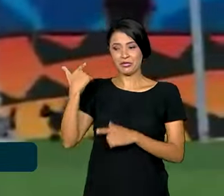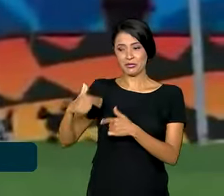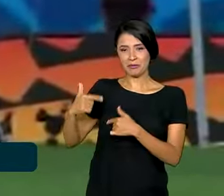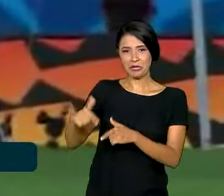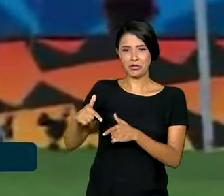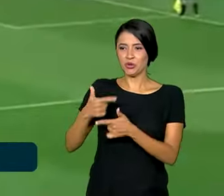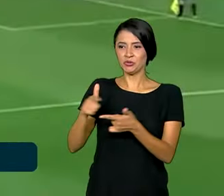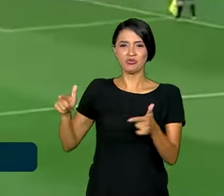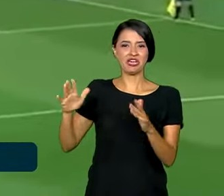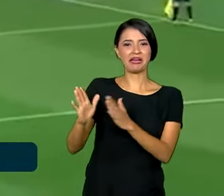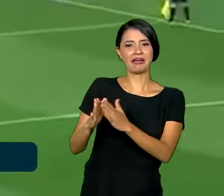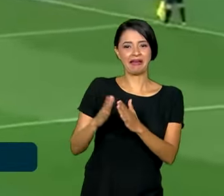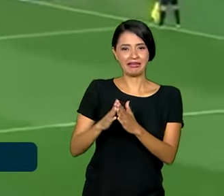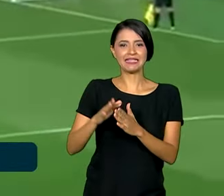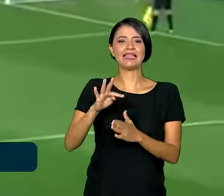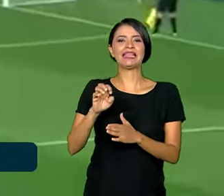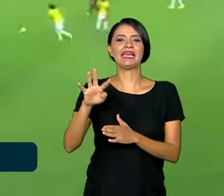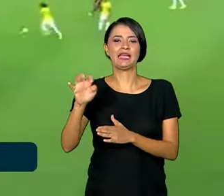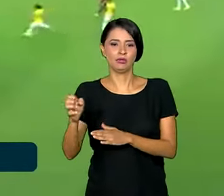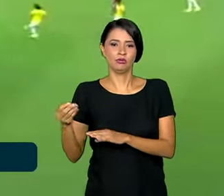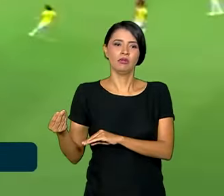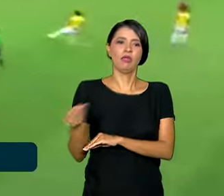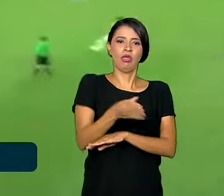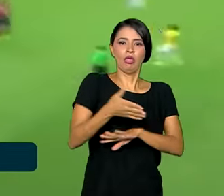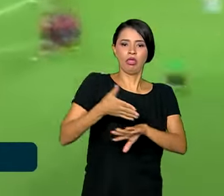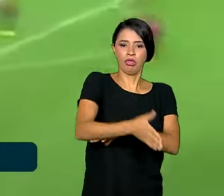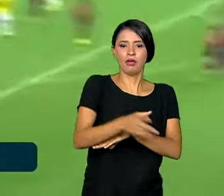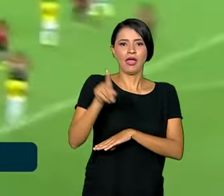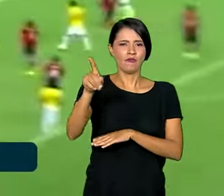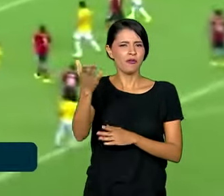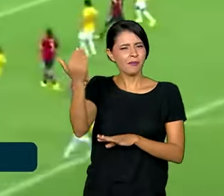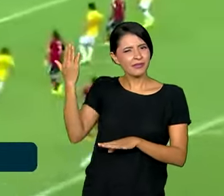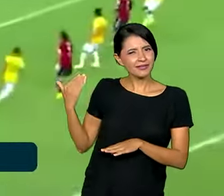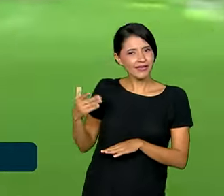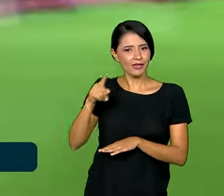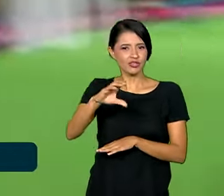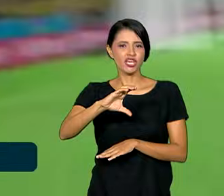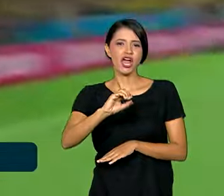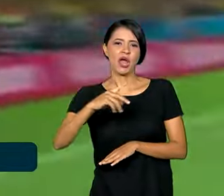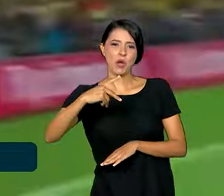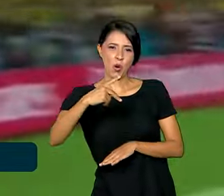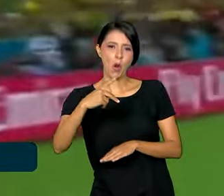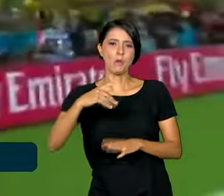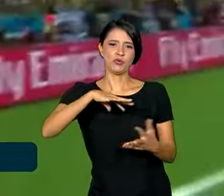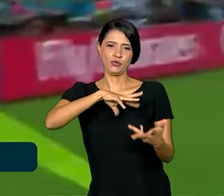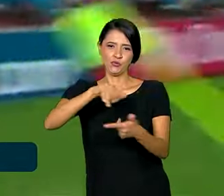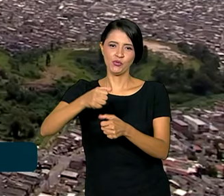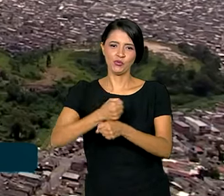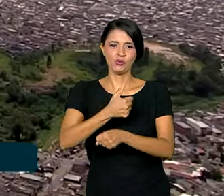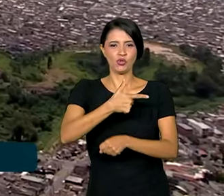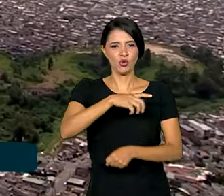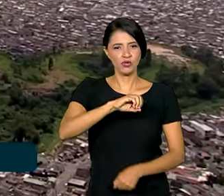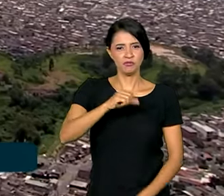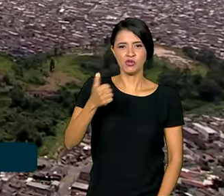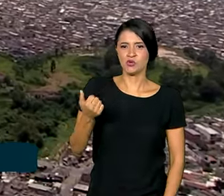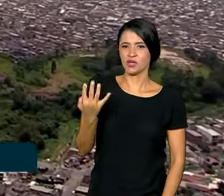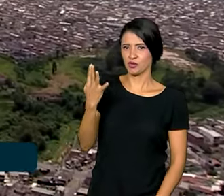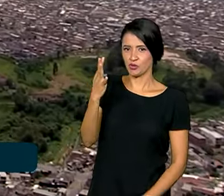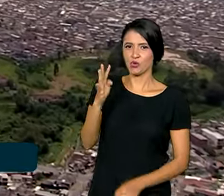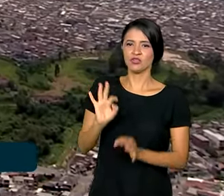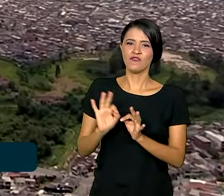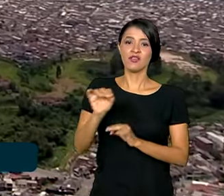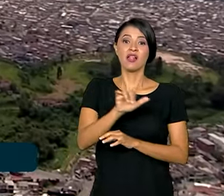Recebeu esse nome porque foi organizado na época em que o Brasil sediava a Copa do Mundo, em 2014, e fica no